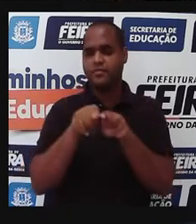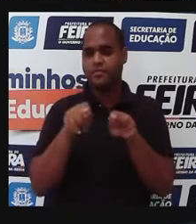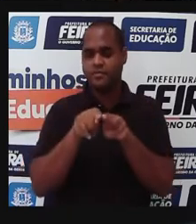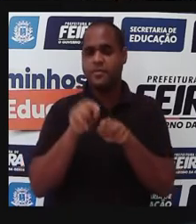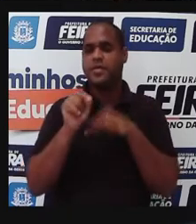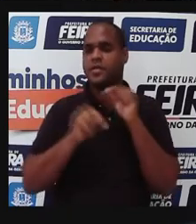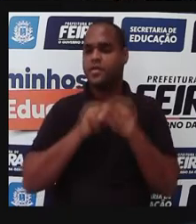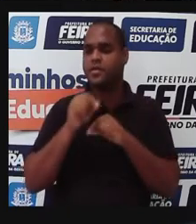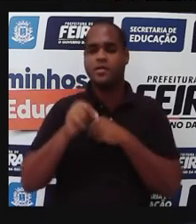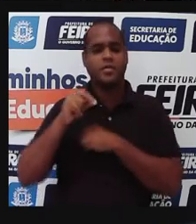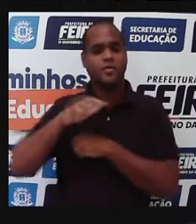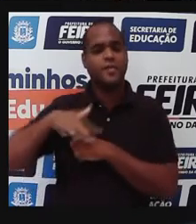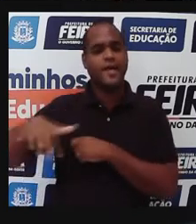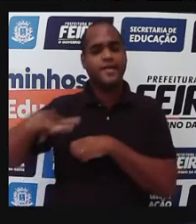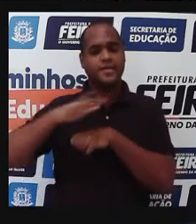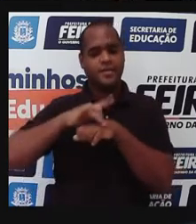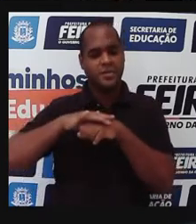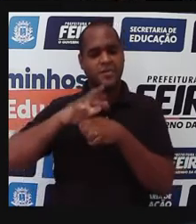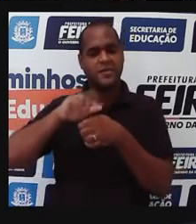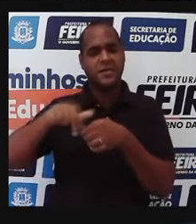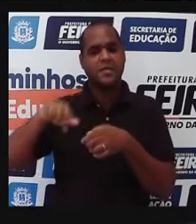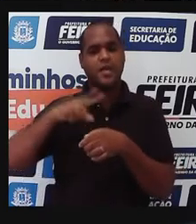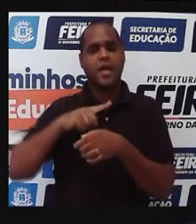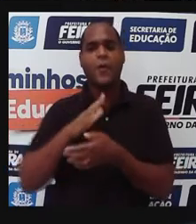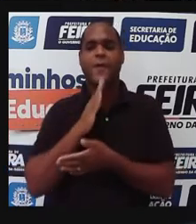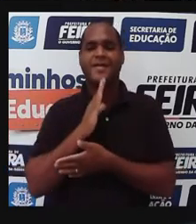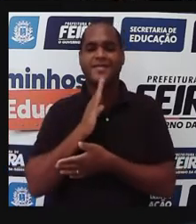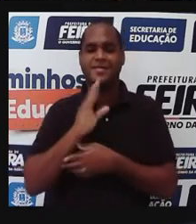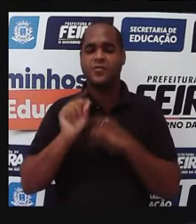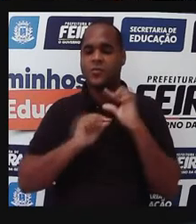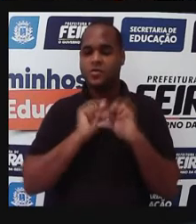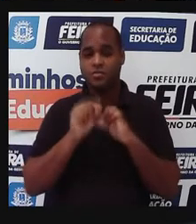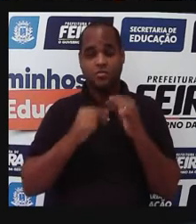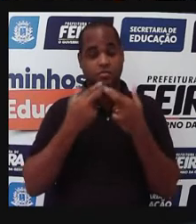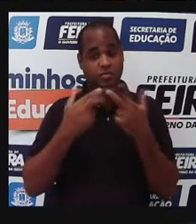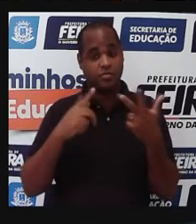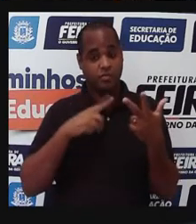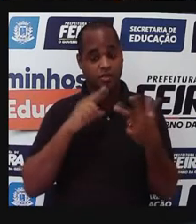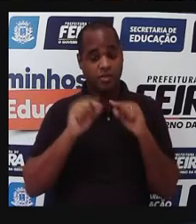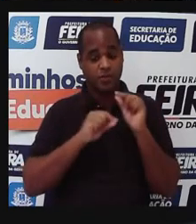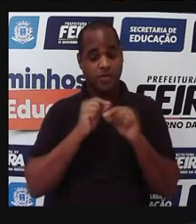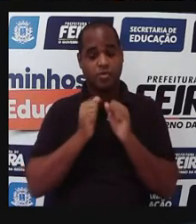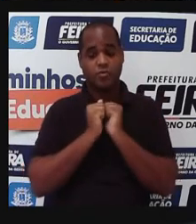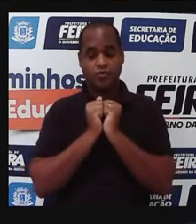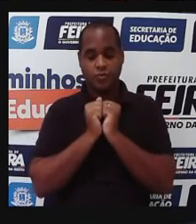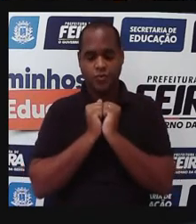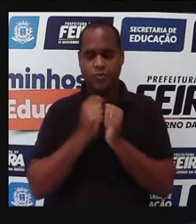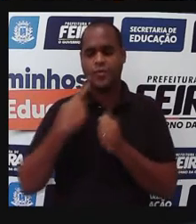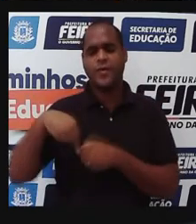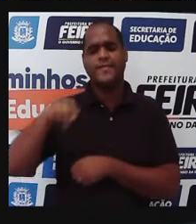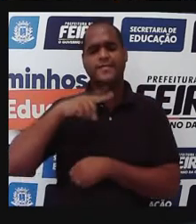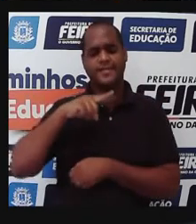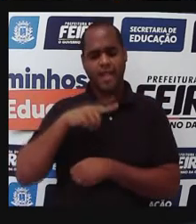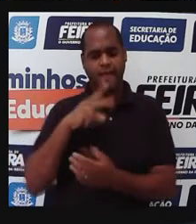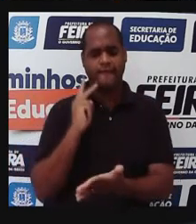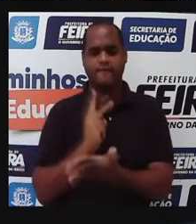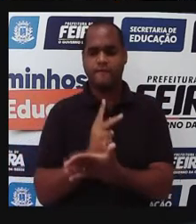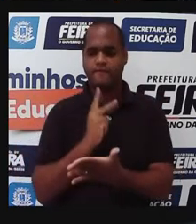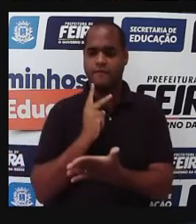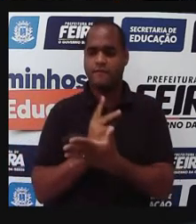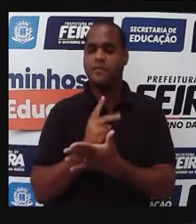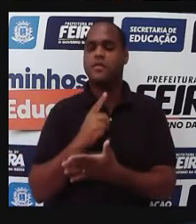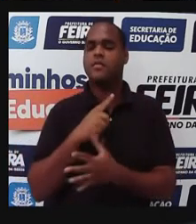chamadas de doenças tropicais. Por que doenças tropicais e, às vezes, junto os dois termos, doenças tropicais